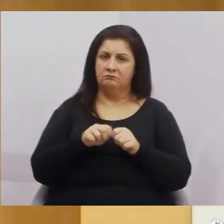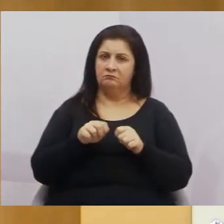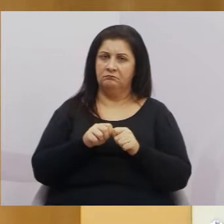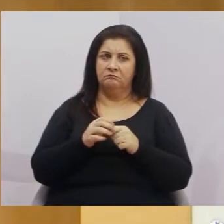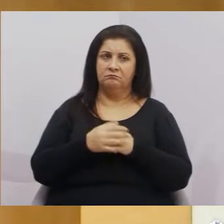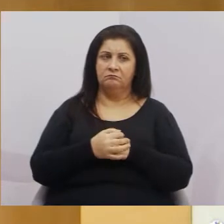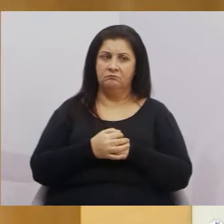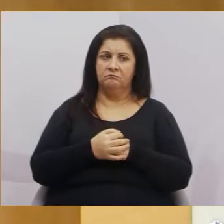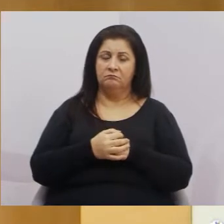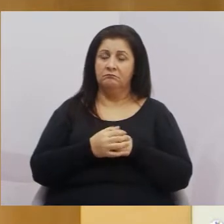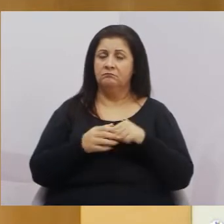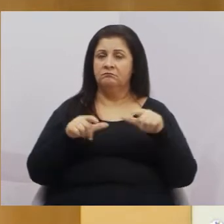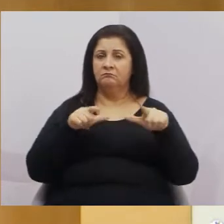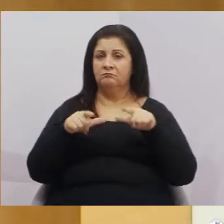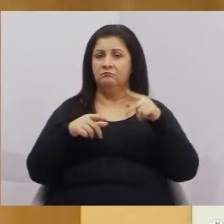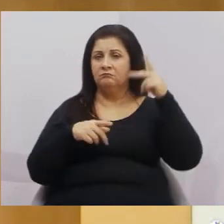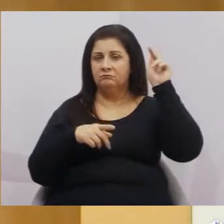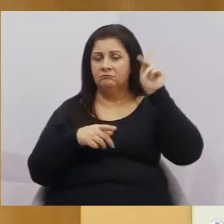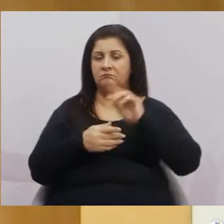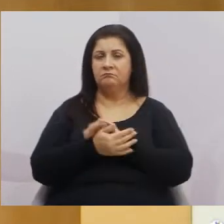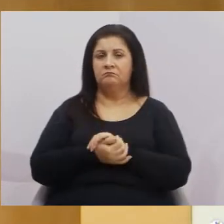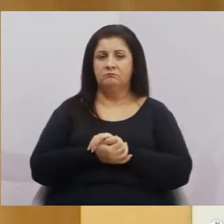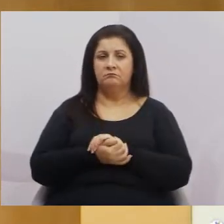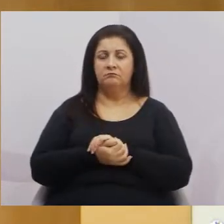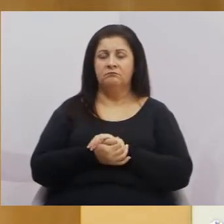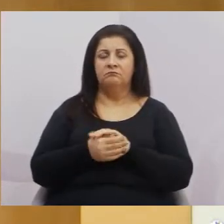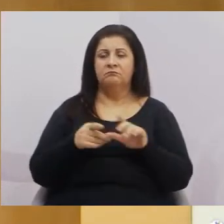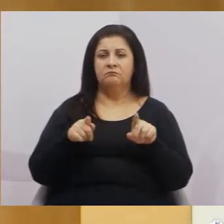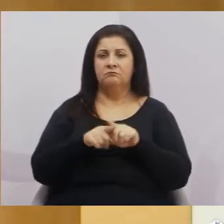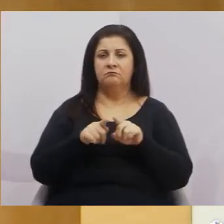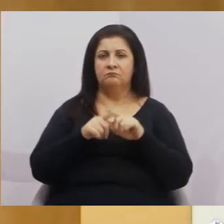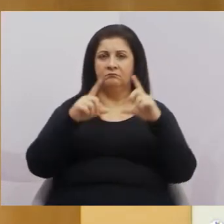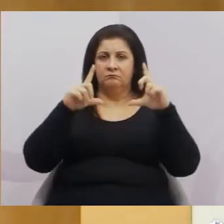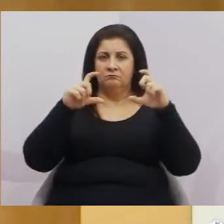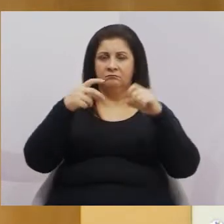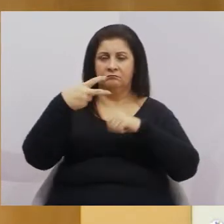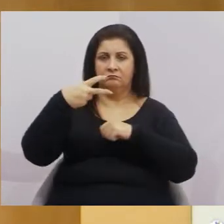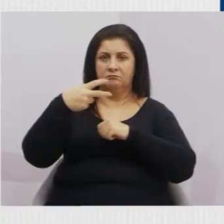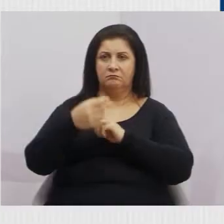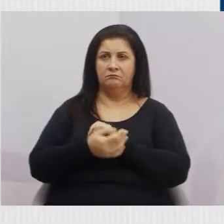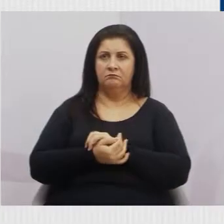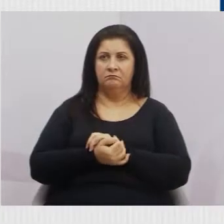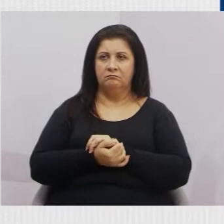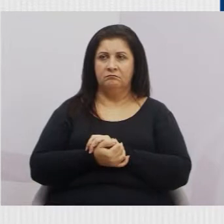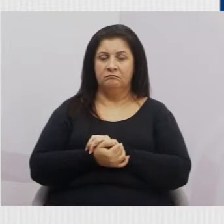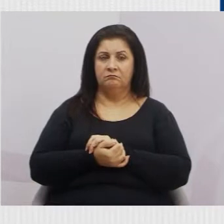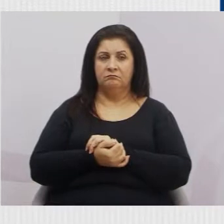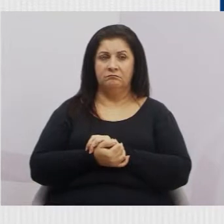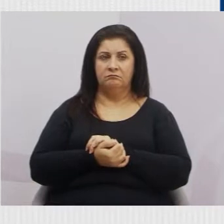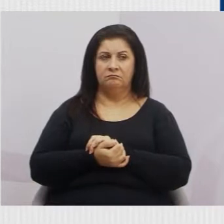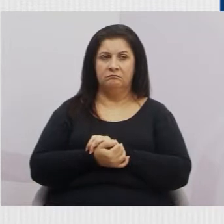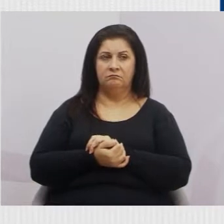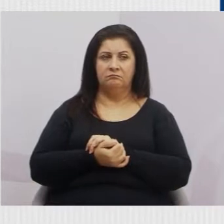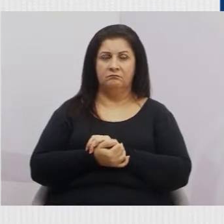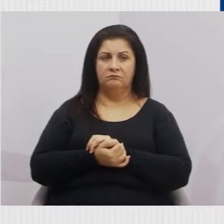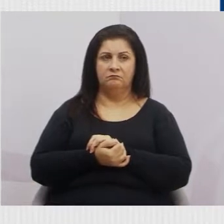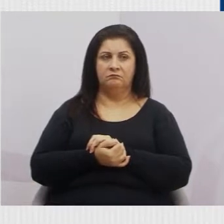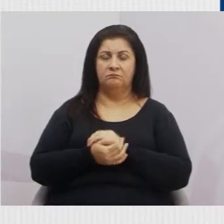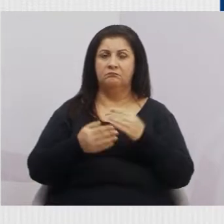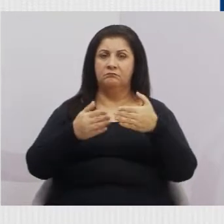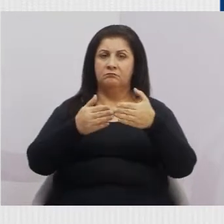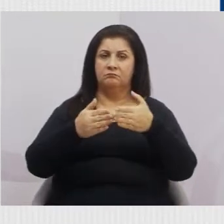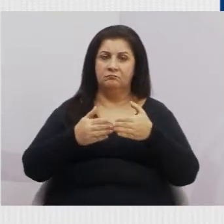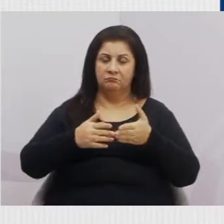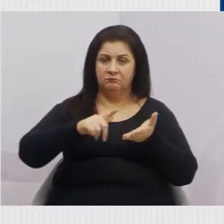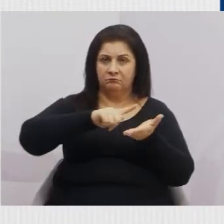e esse é o nosso trabalho. Inclusive, o slide 2, foi solicitado a